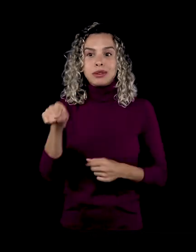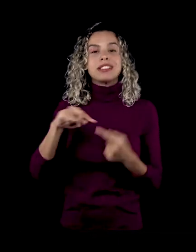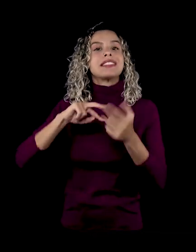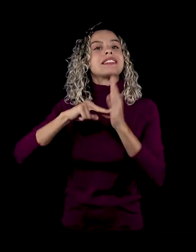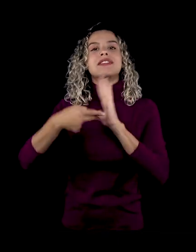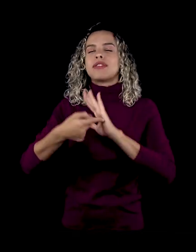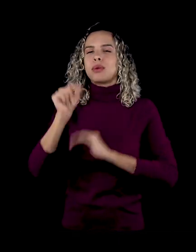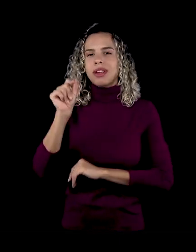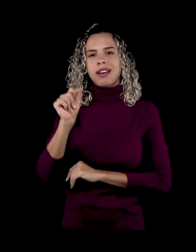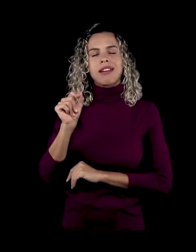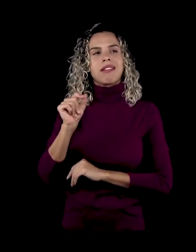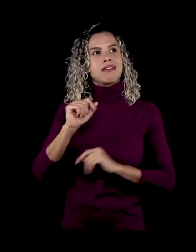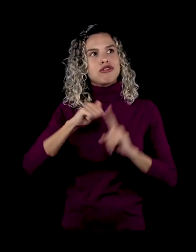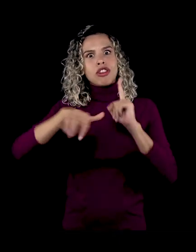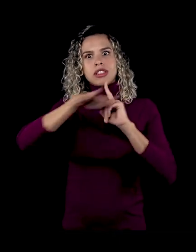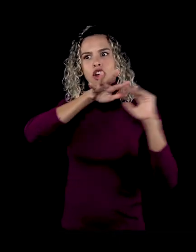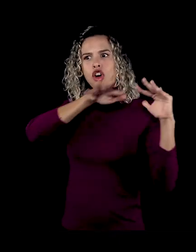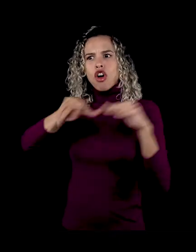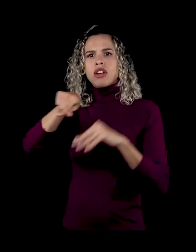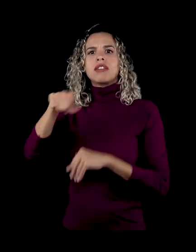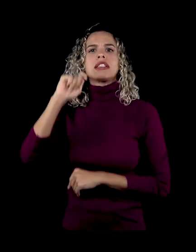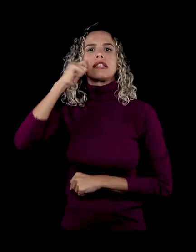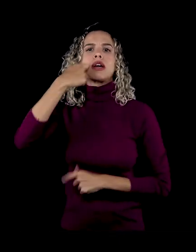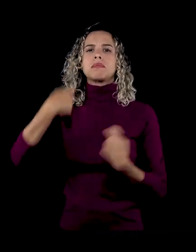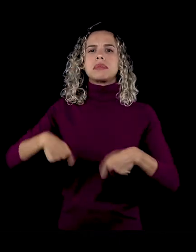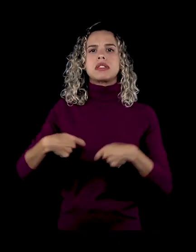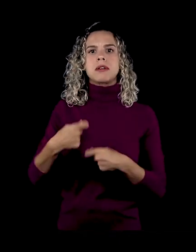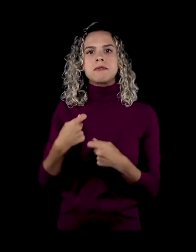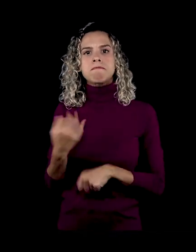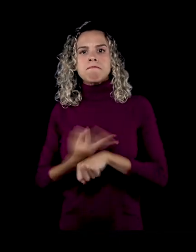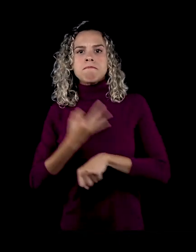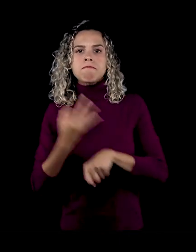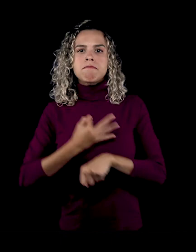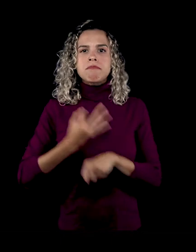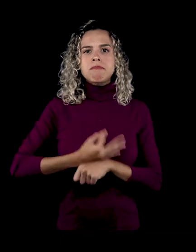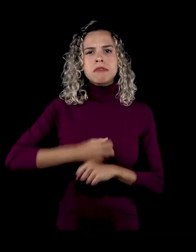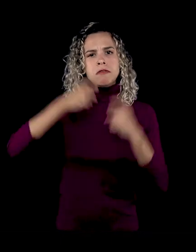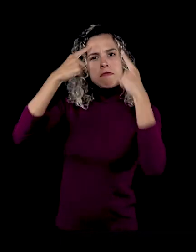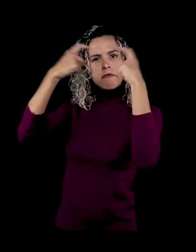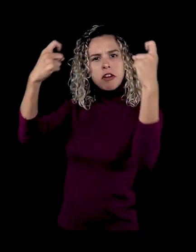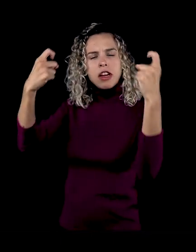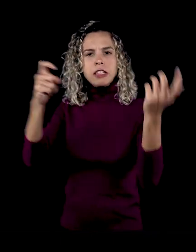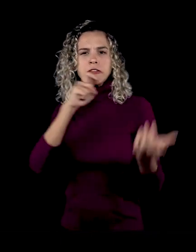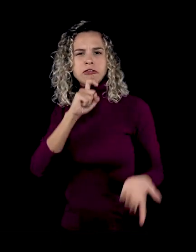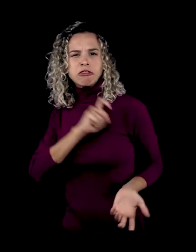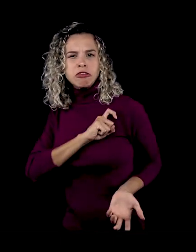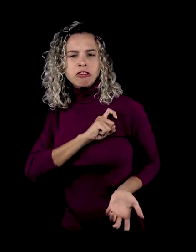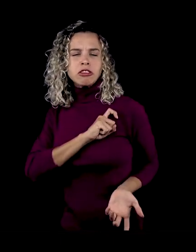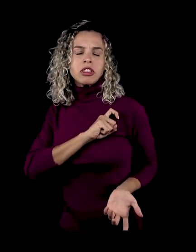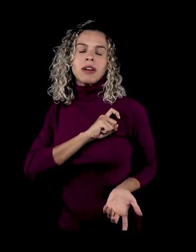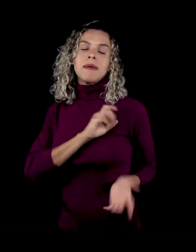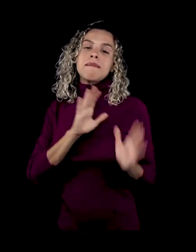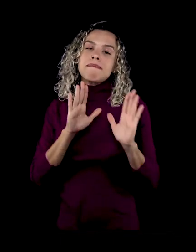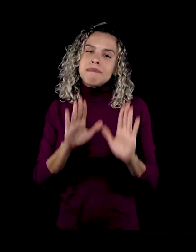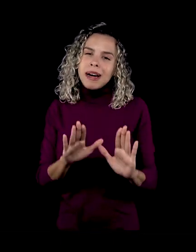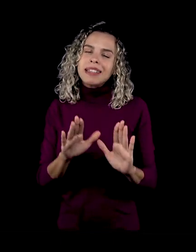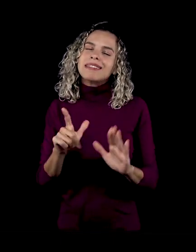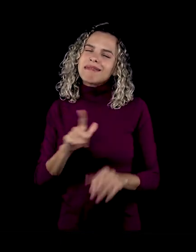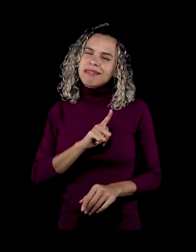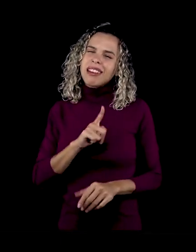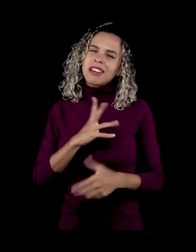homens negros enquanto agressivos, violentos, a questão de intersexualização e tudo mais. Mas que existe, sim, essa